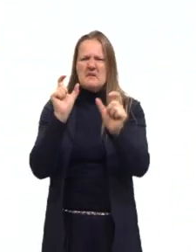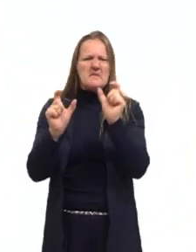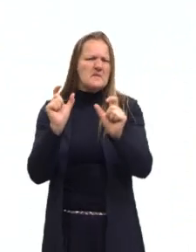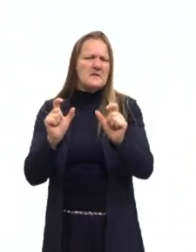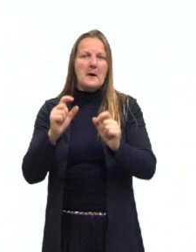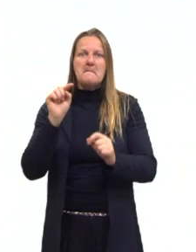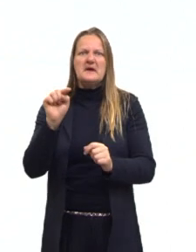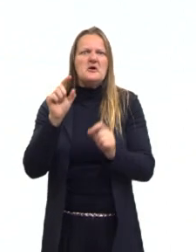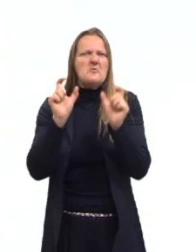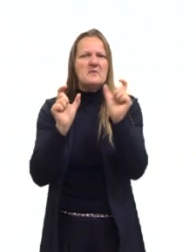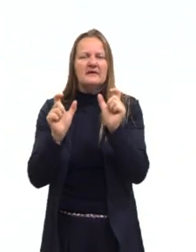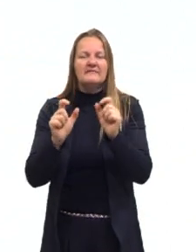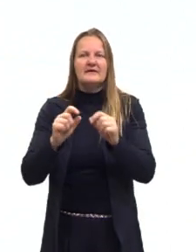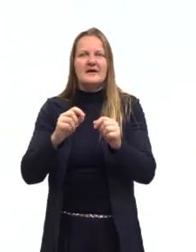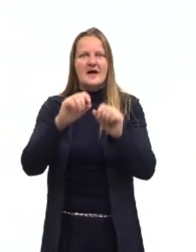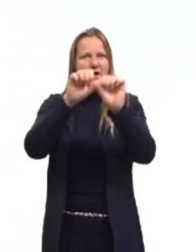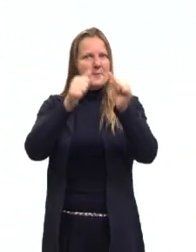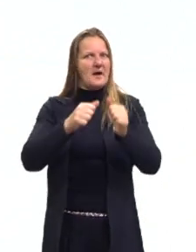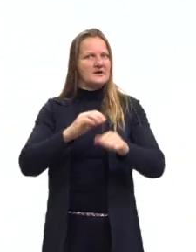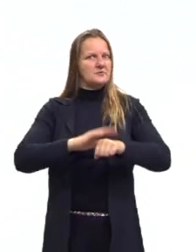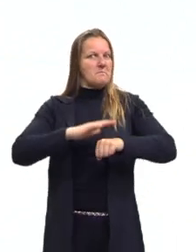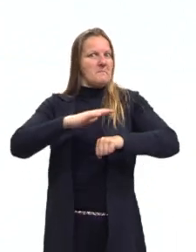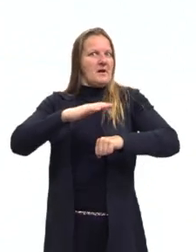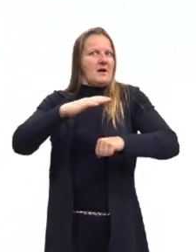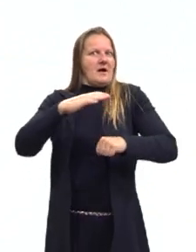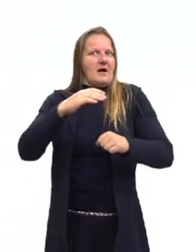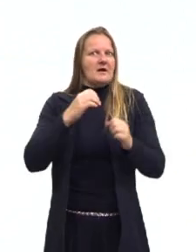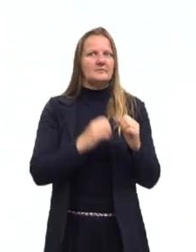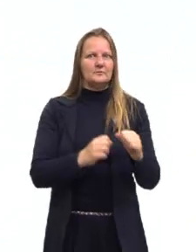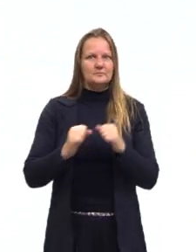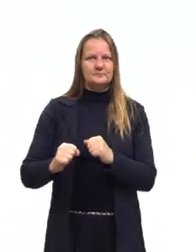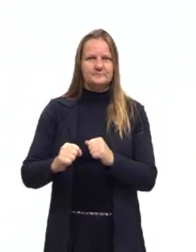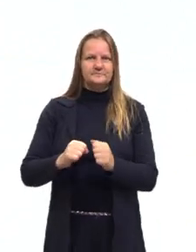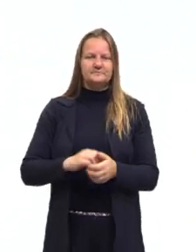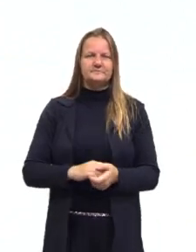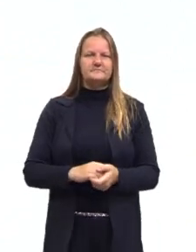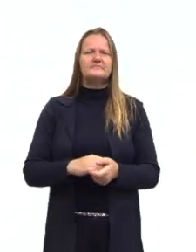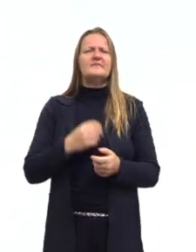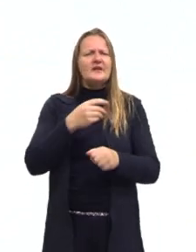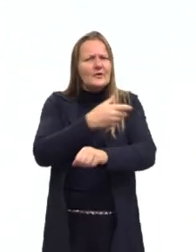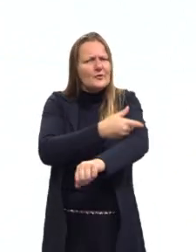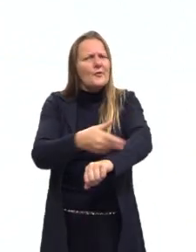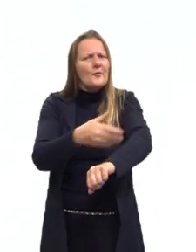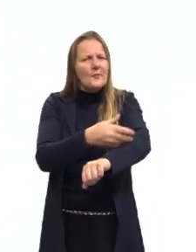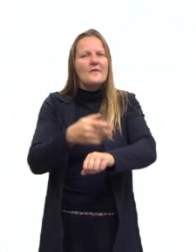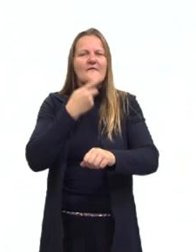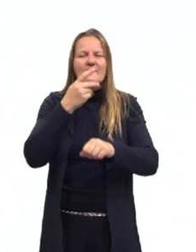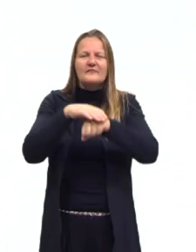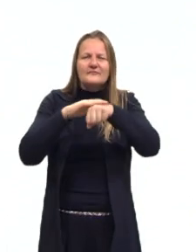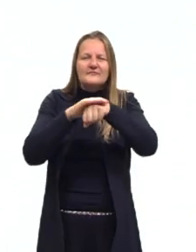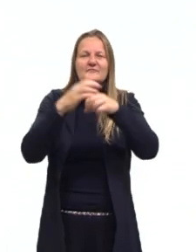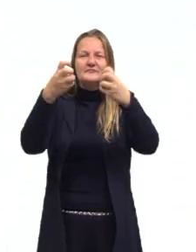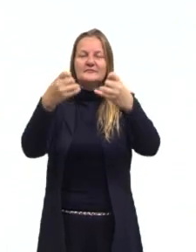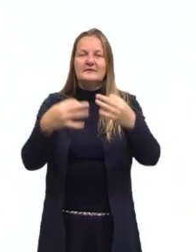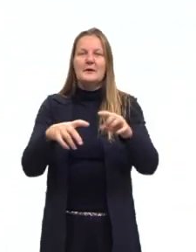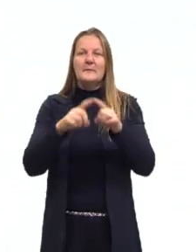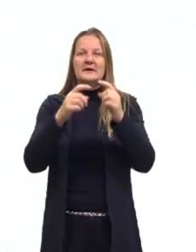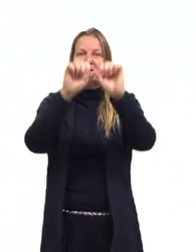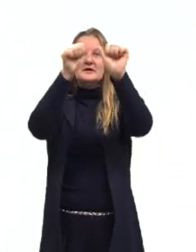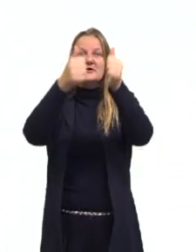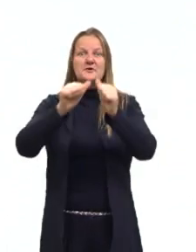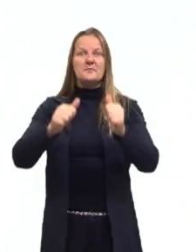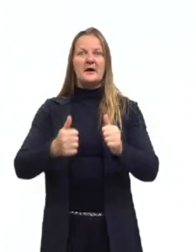aí que a gente conhece também, né? É uma coisa bem comum para a gente. E hoje a gente vai conversar então sobre as